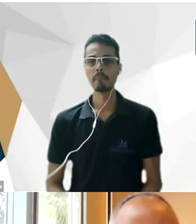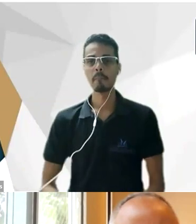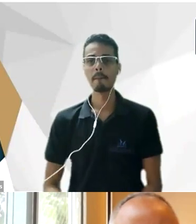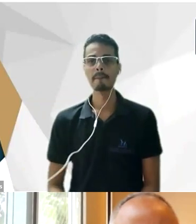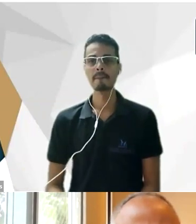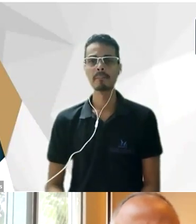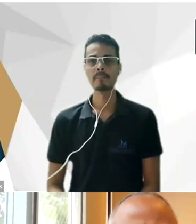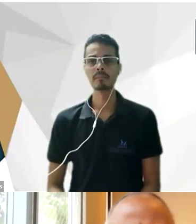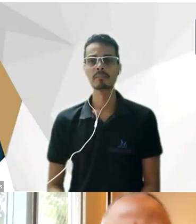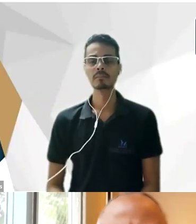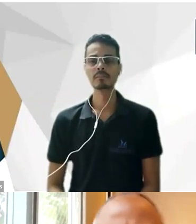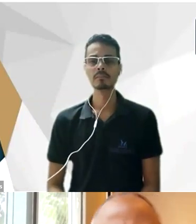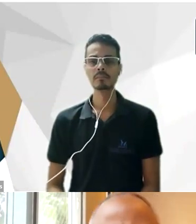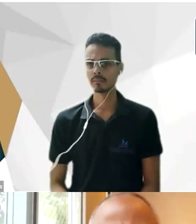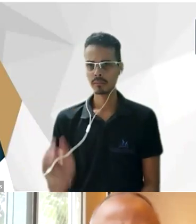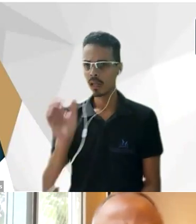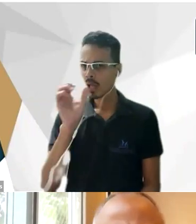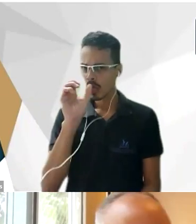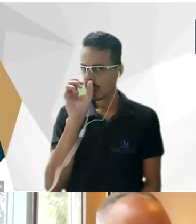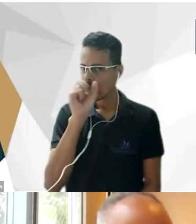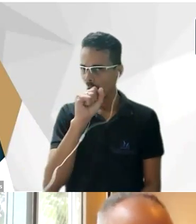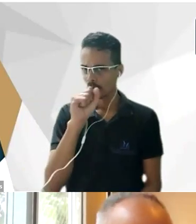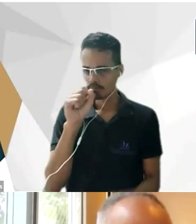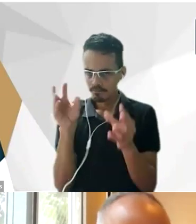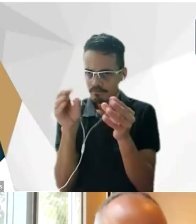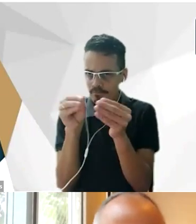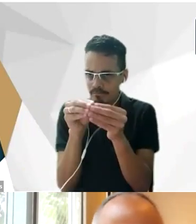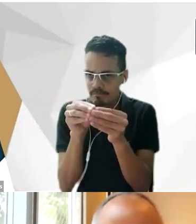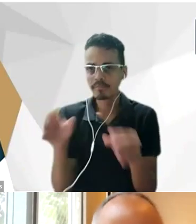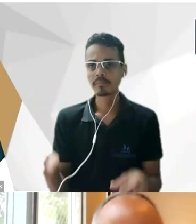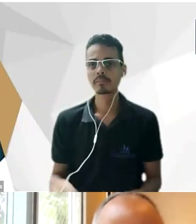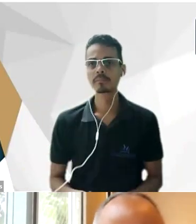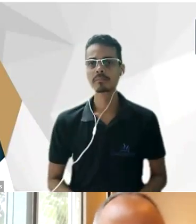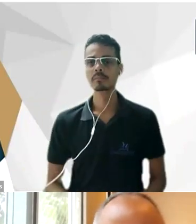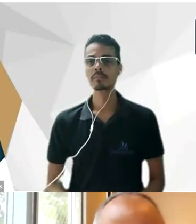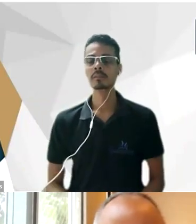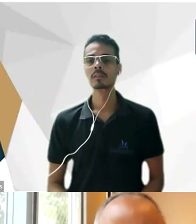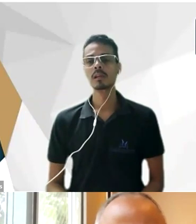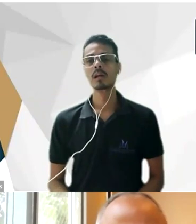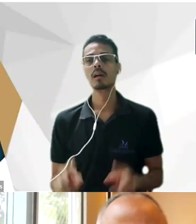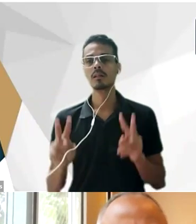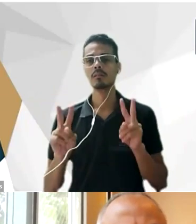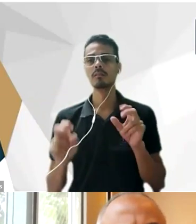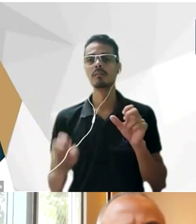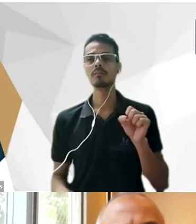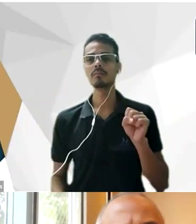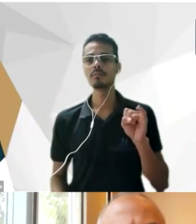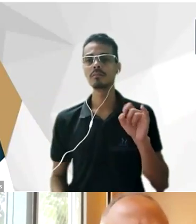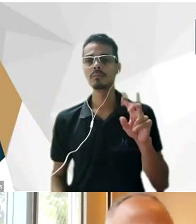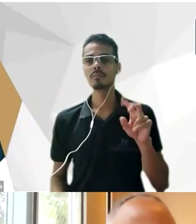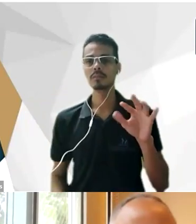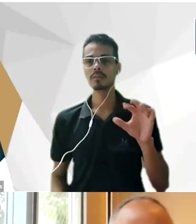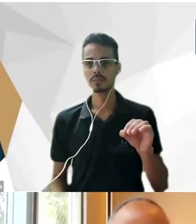Vou tentar ser breve para não tomar tanto tempo respondendo a pergunta sobre o Silvio Romero sim também concordo com o doutor